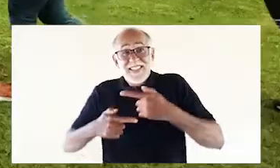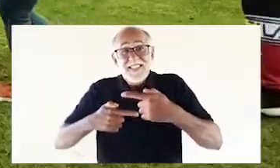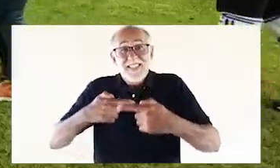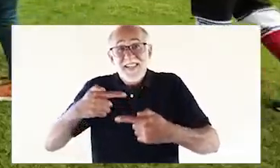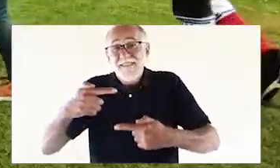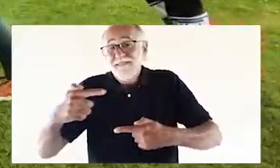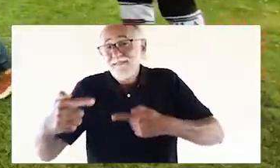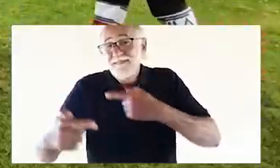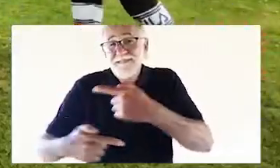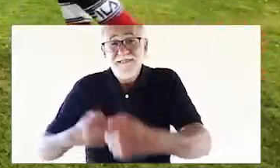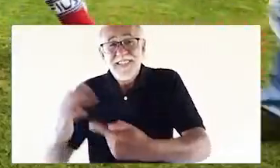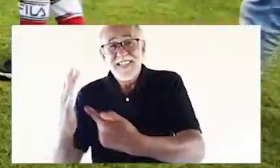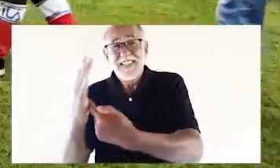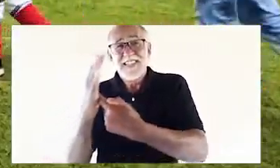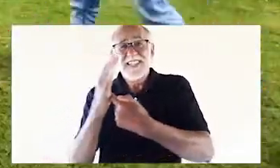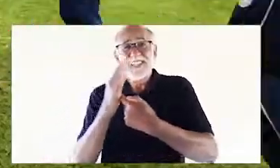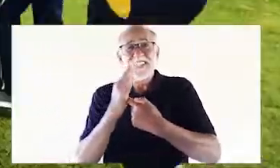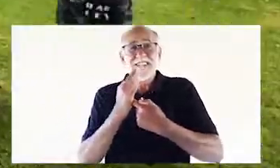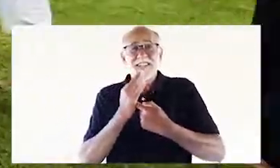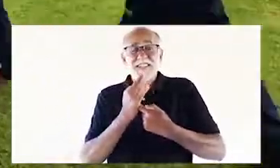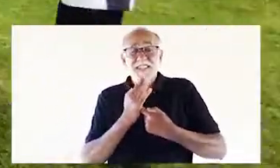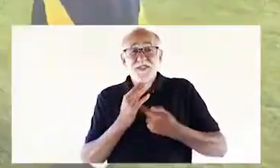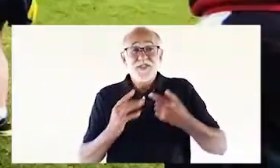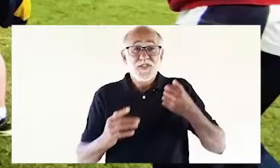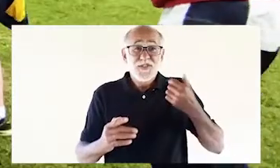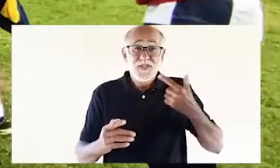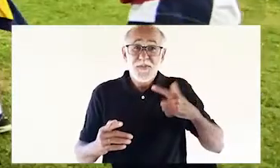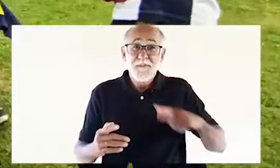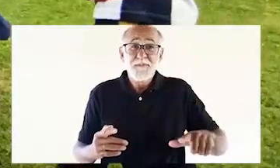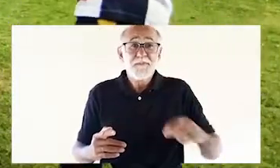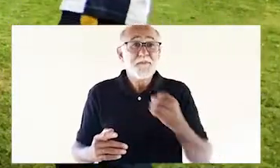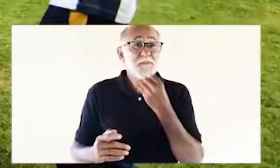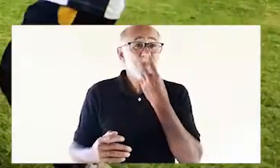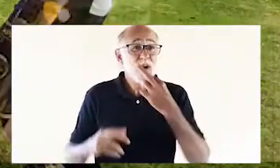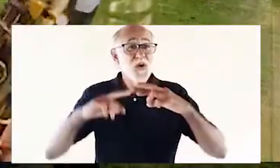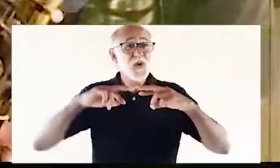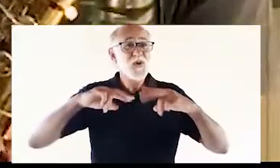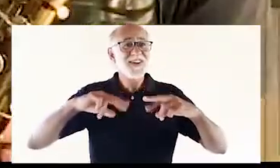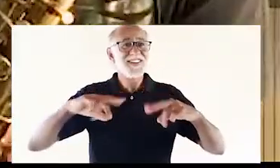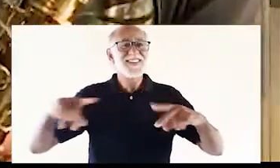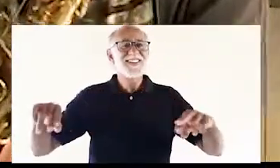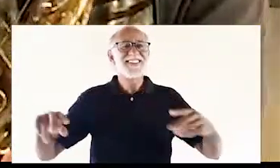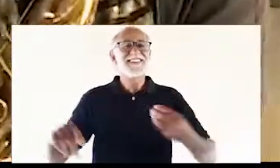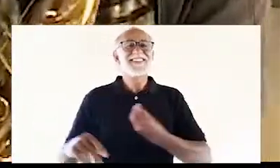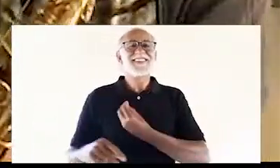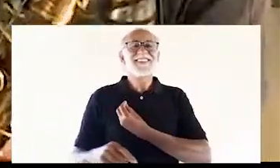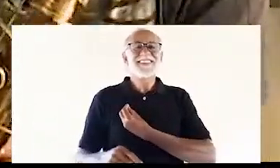me ajude a conquistar Os louros da vida Me